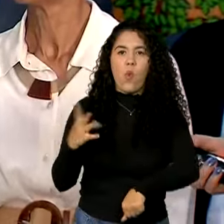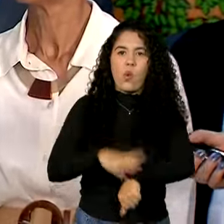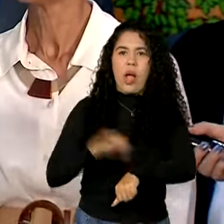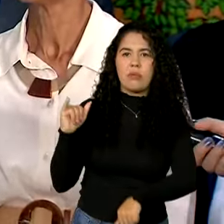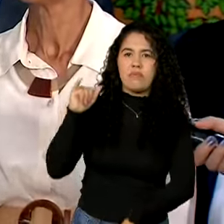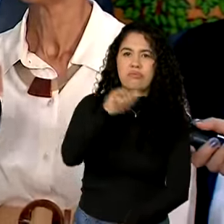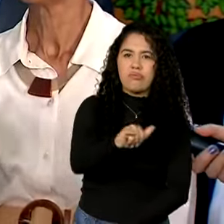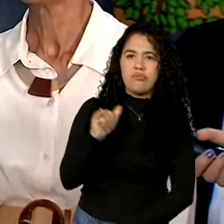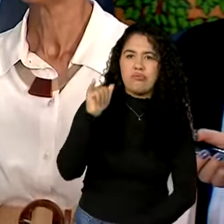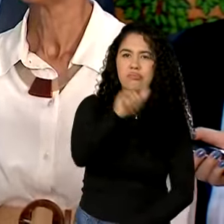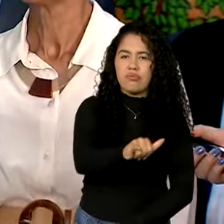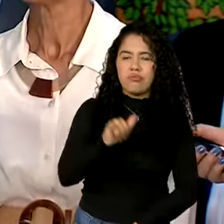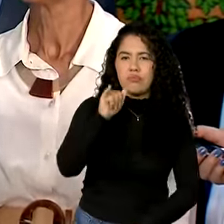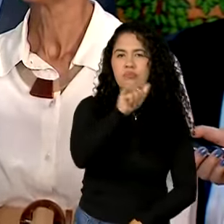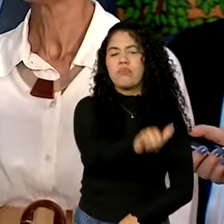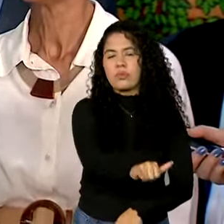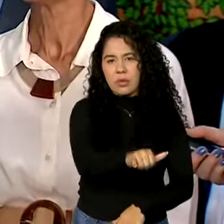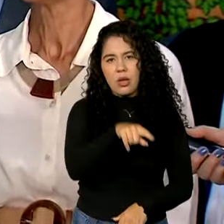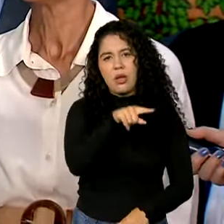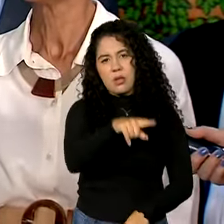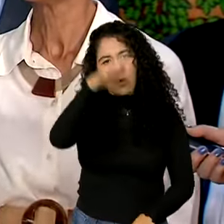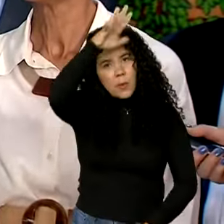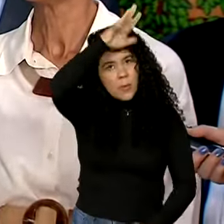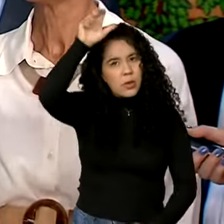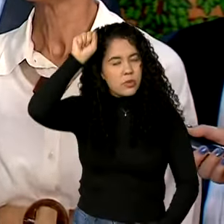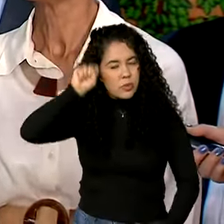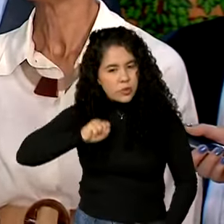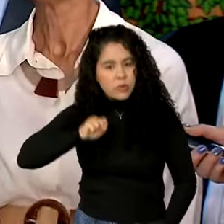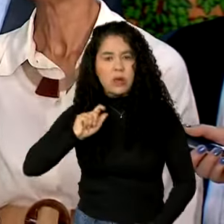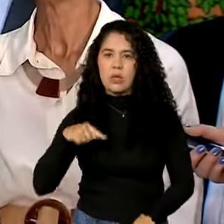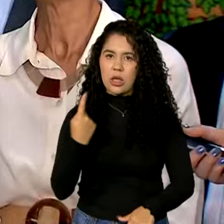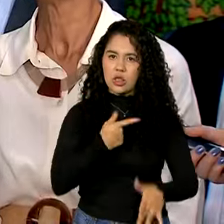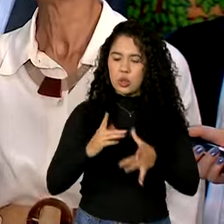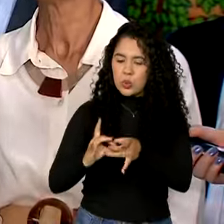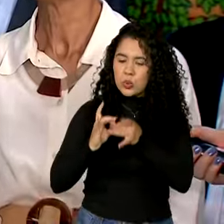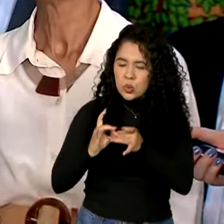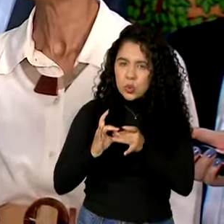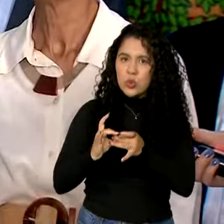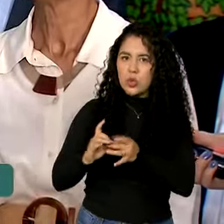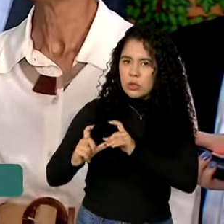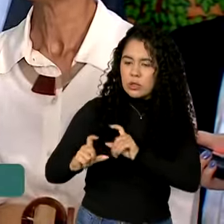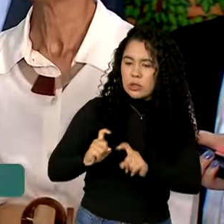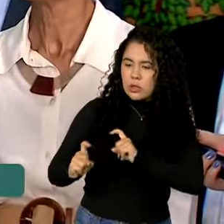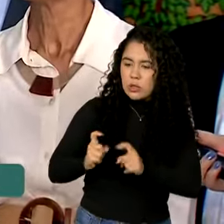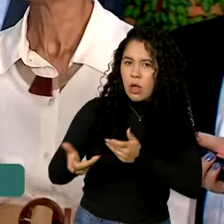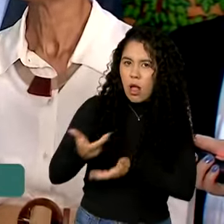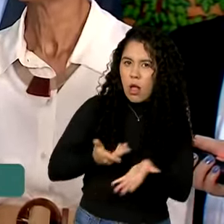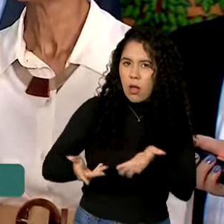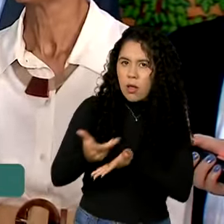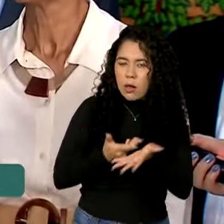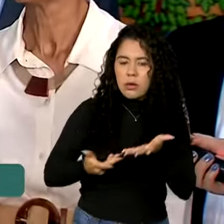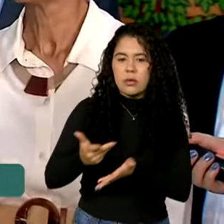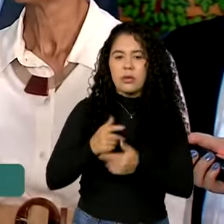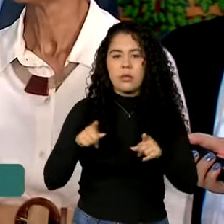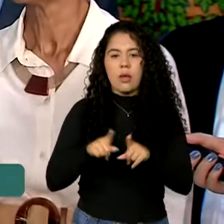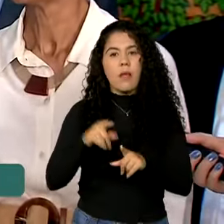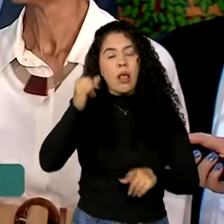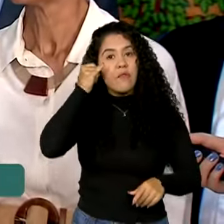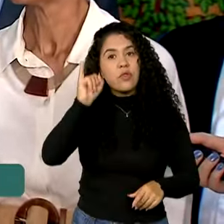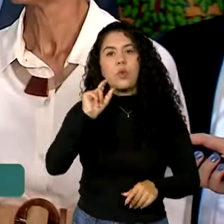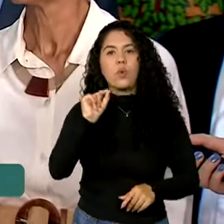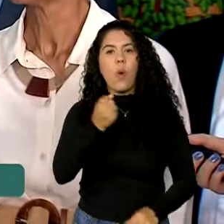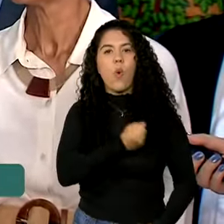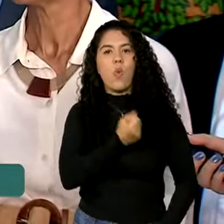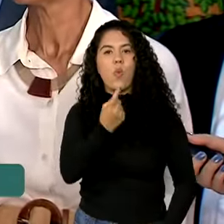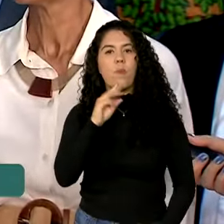teve uma vez, o presidente teve uma vez, e a gente vem trabalhando junto. Evitamos seguramente mais de 1 milhão e meio de hectares queimados no